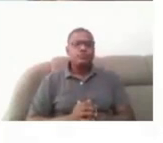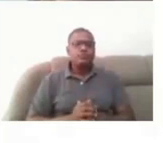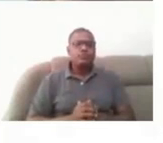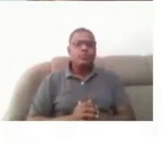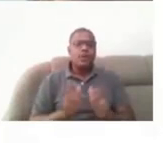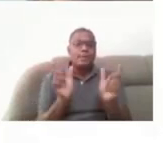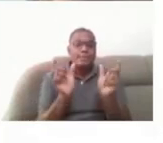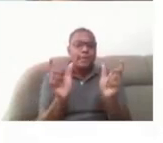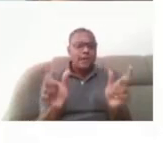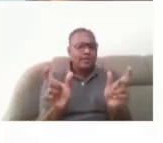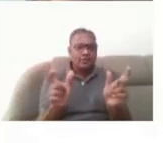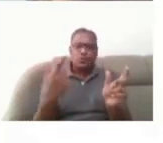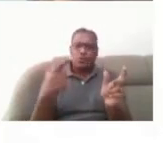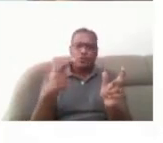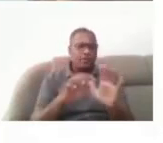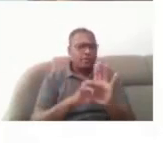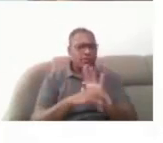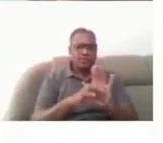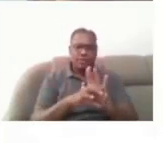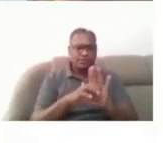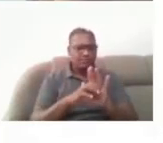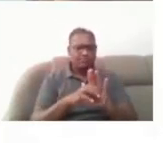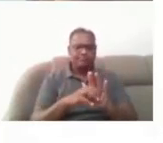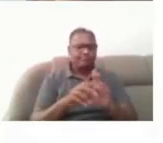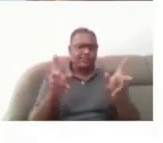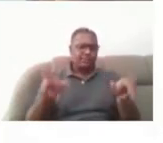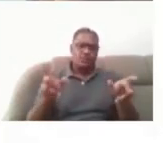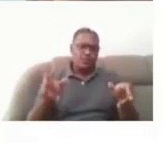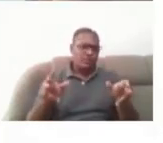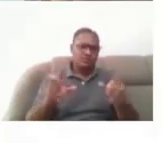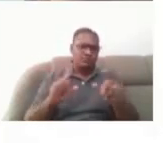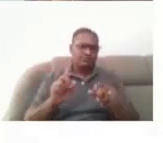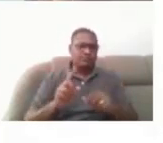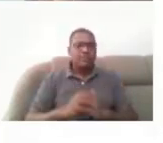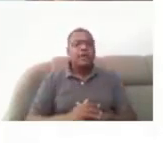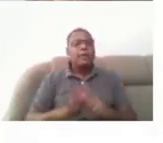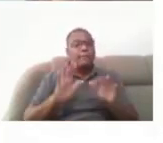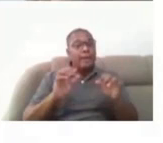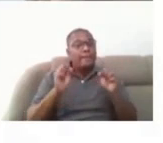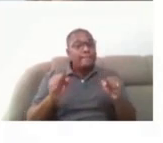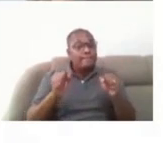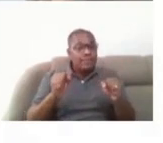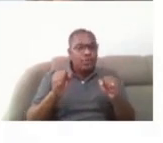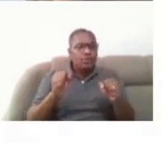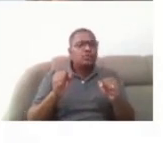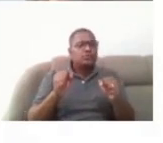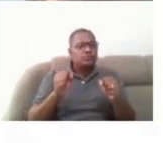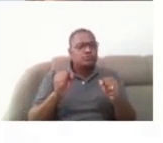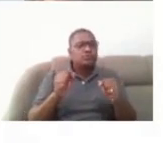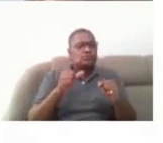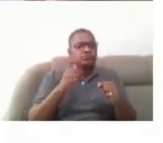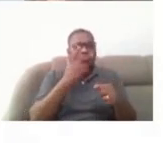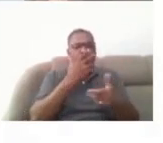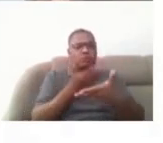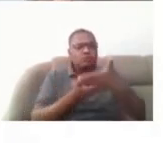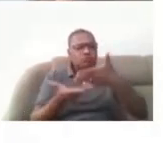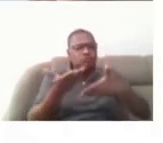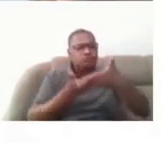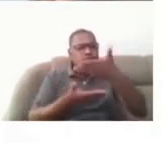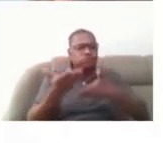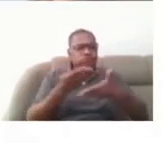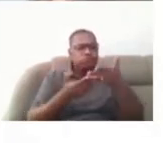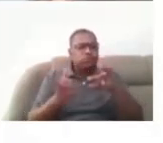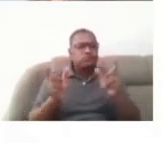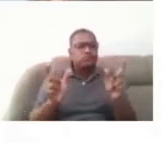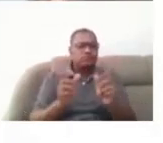apresentam conceitos sinônimos, mas elas estão, elas podem ser utilizadas de forma intrínseca, né? Juntas, né? A